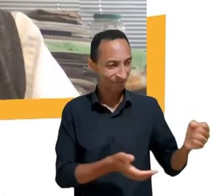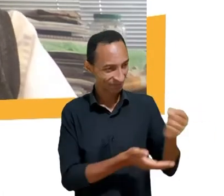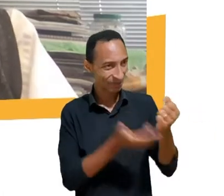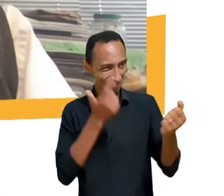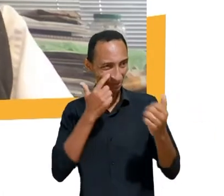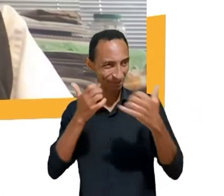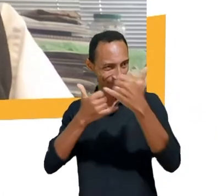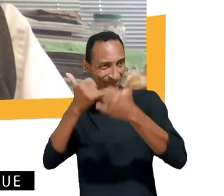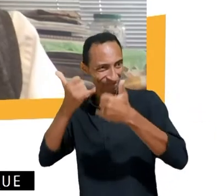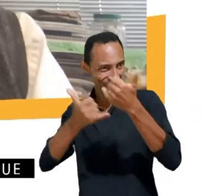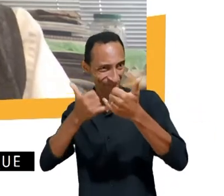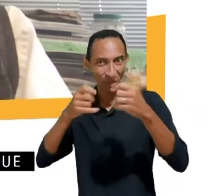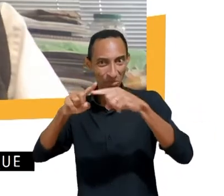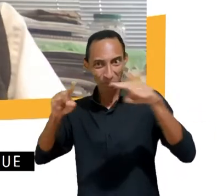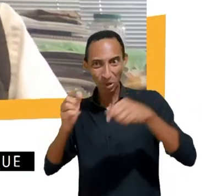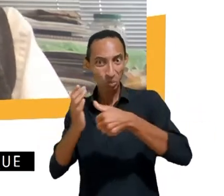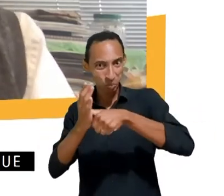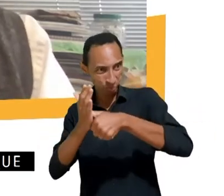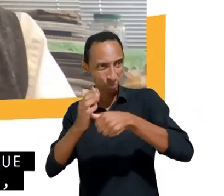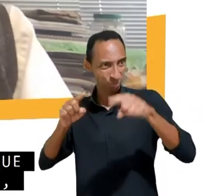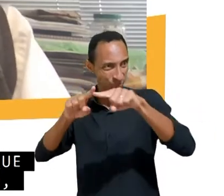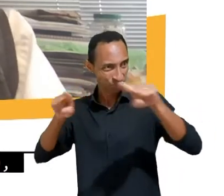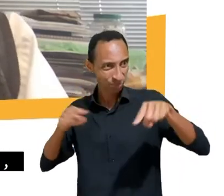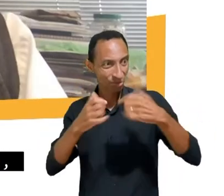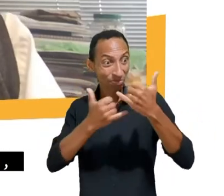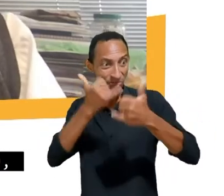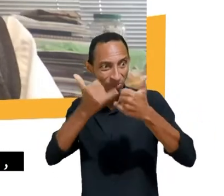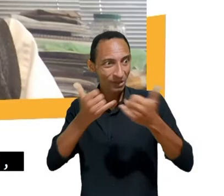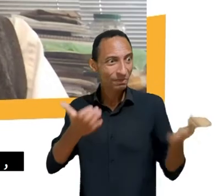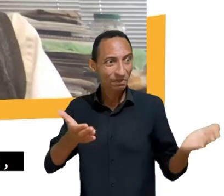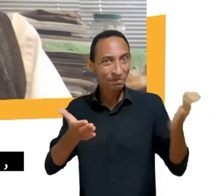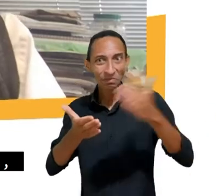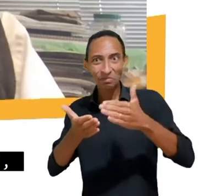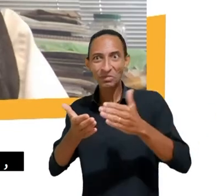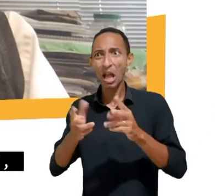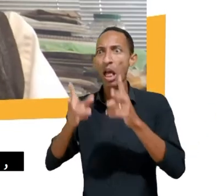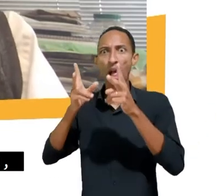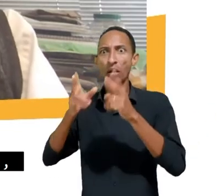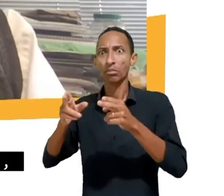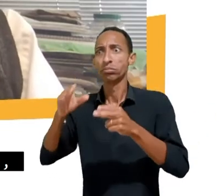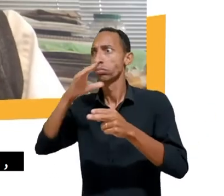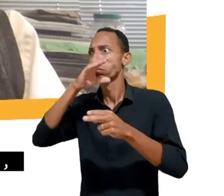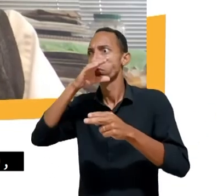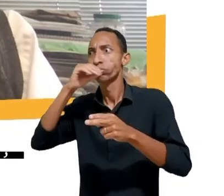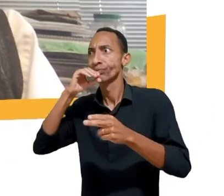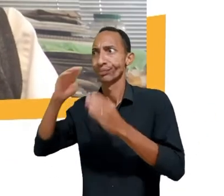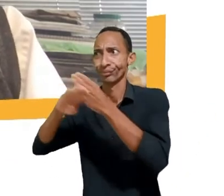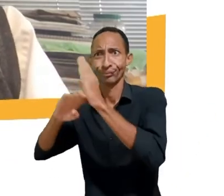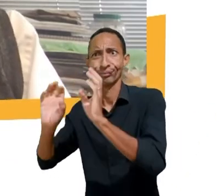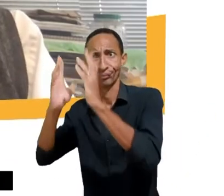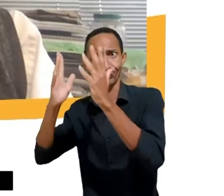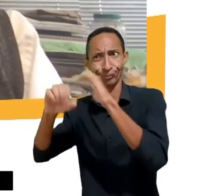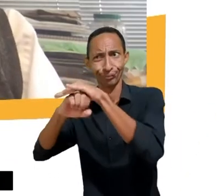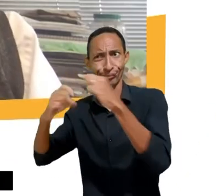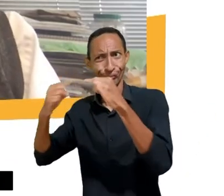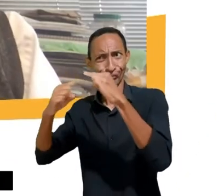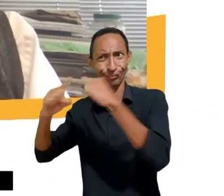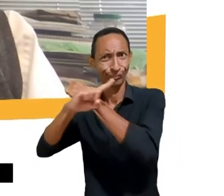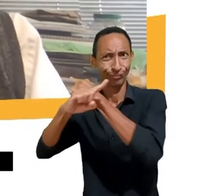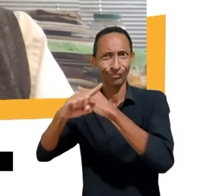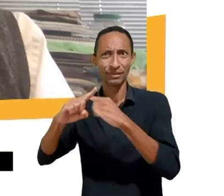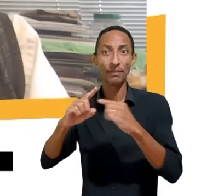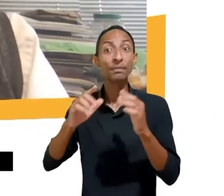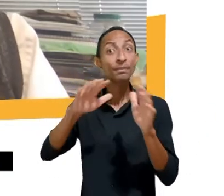mas você não leva, como bem falou, a Zodara numa festa adulta no meio da noite e não faz muito sentido. Então, o primeiro acesso deve ser um